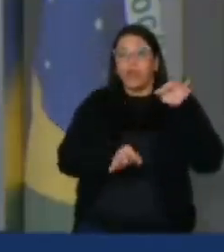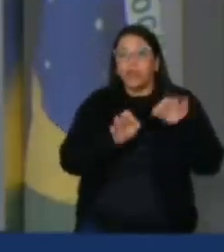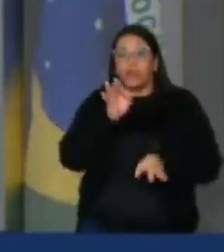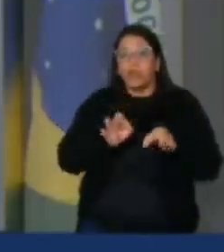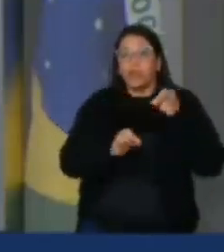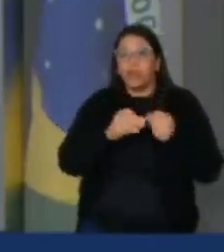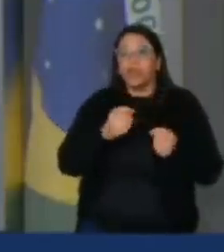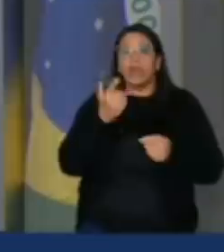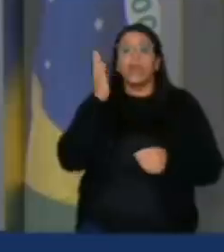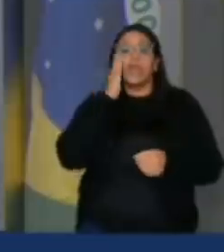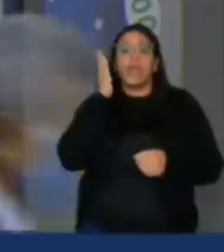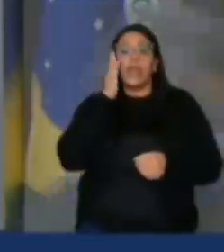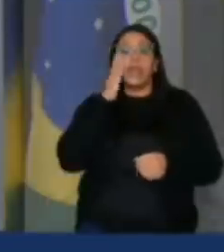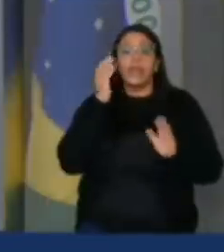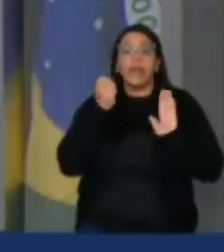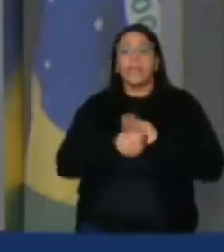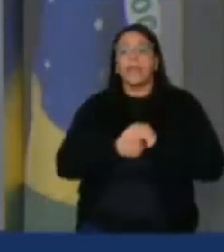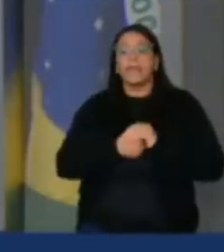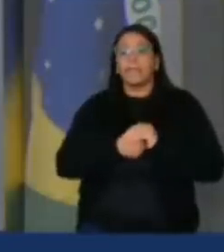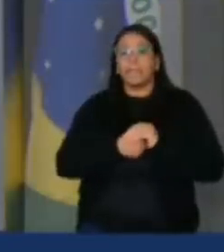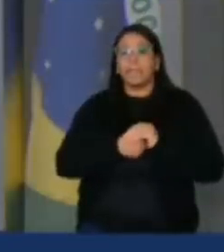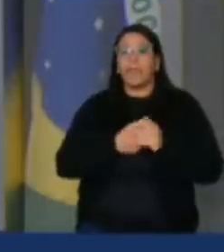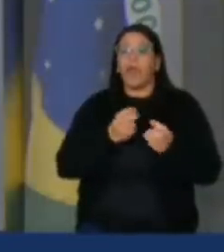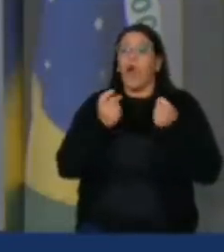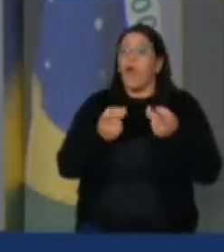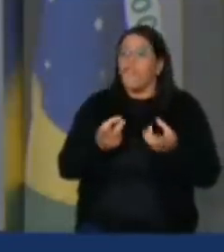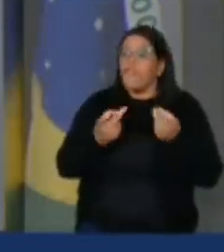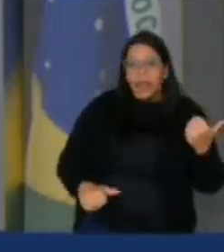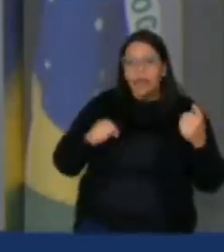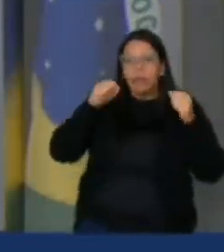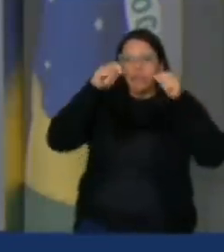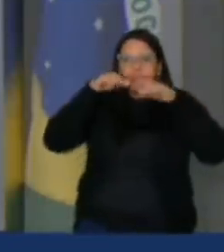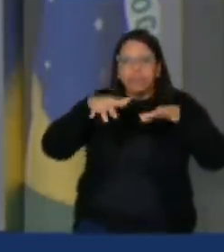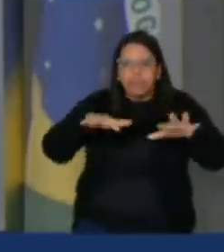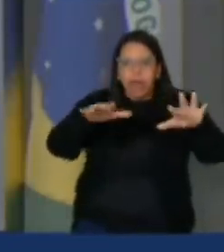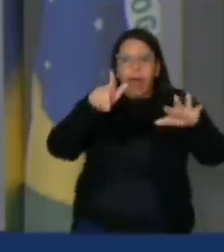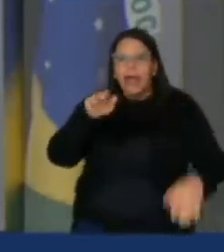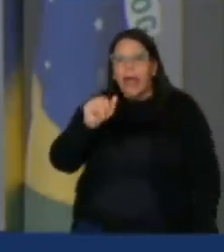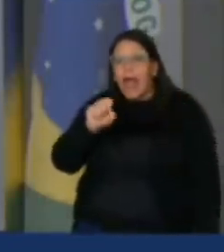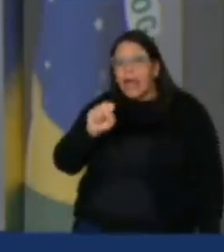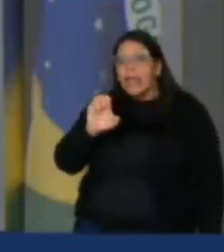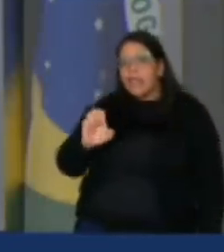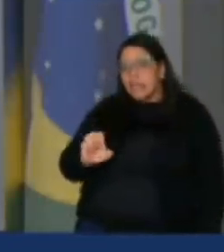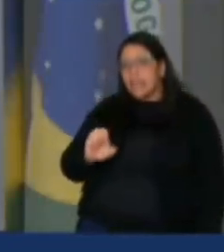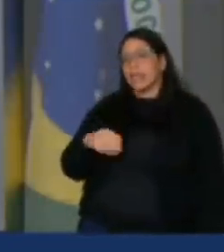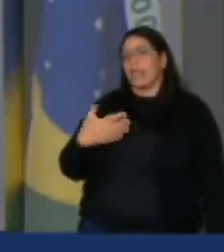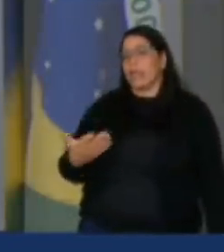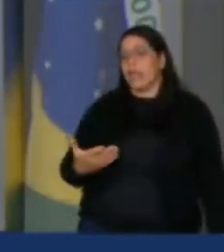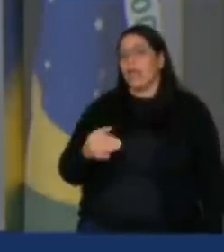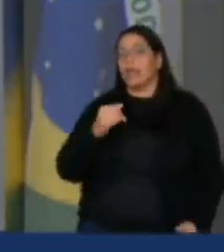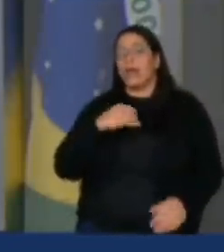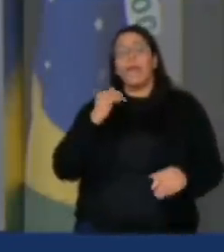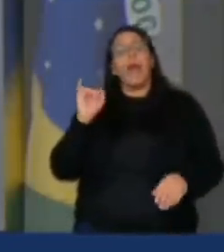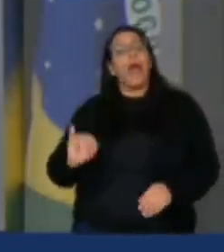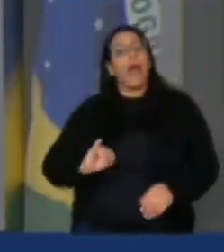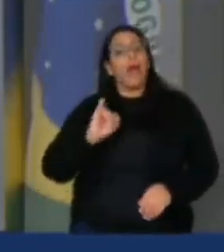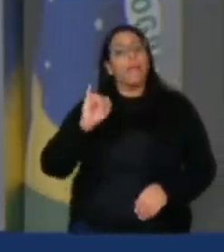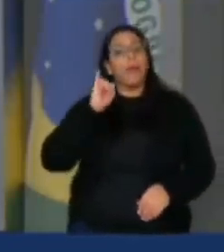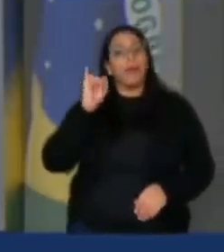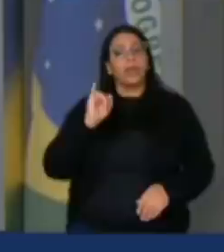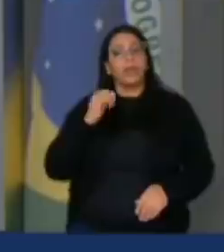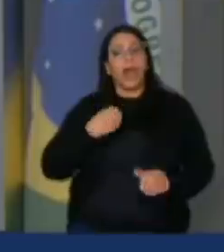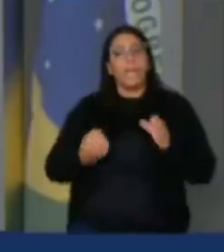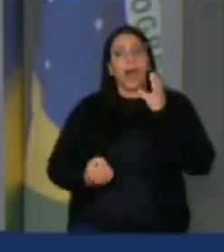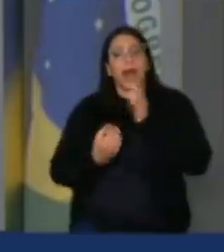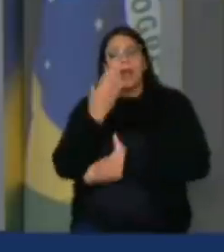pessoas físicas que que queiram comercializar os créditos de carbono. Muito importante também dizer que a gente não está criando